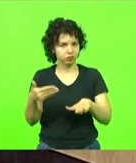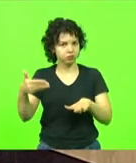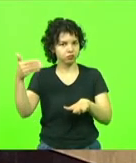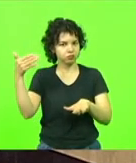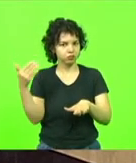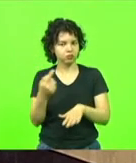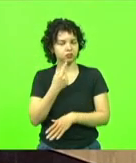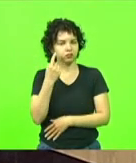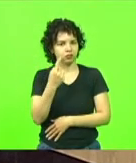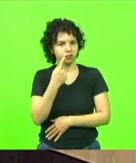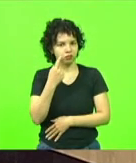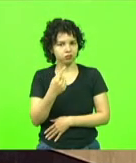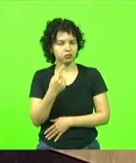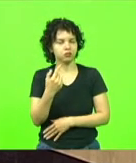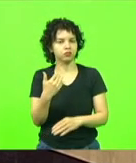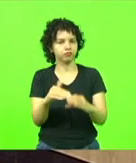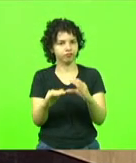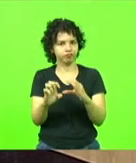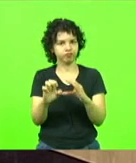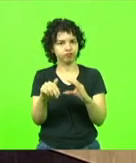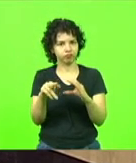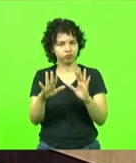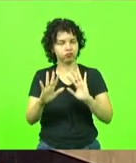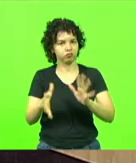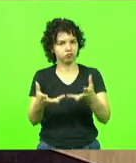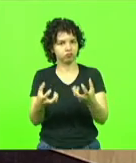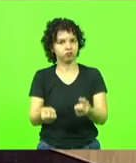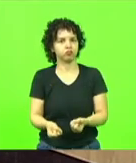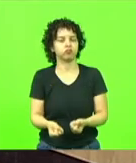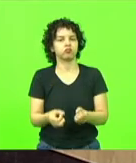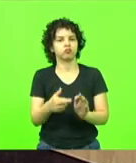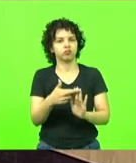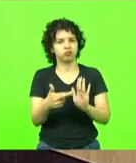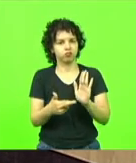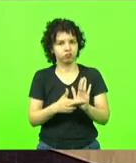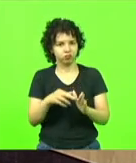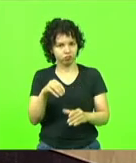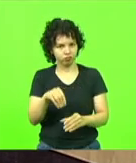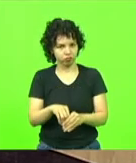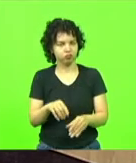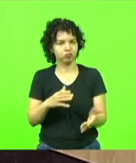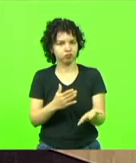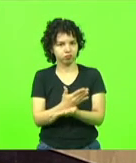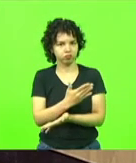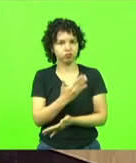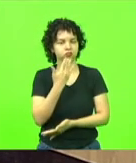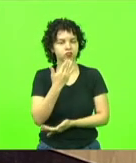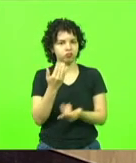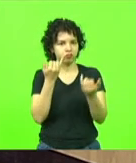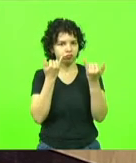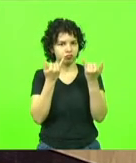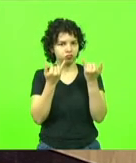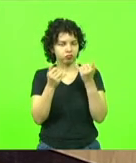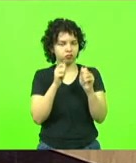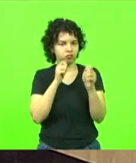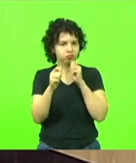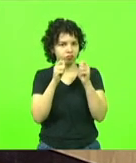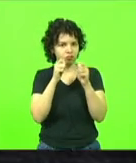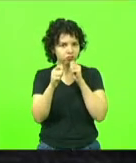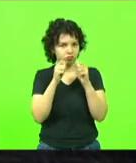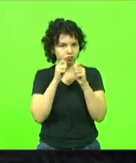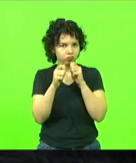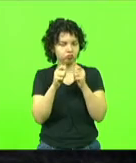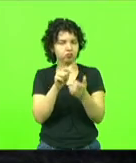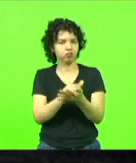-mails. E, conforme o nosso regimento interno, dou-as por aprovado. Solicitando que a assessoria faça a entrega e a distribuição do